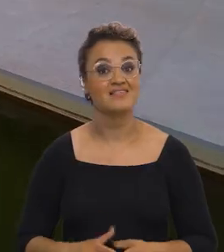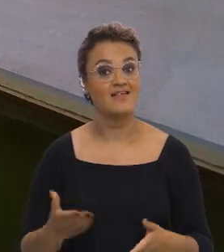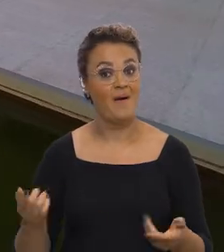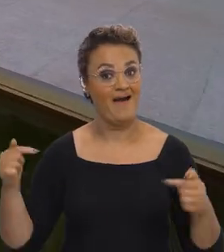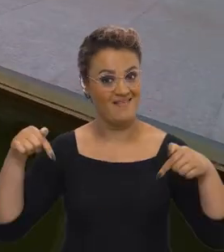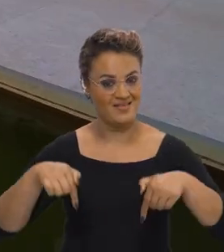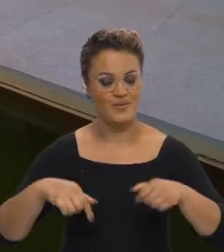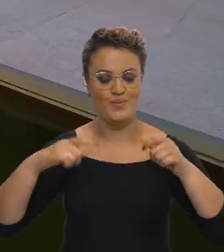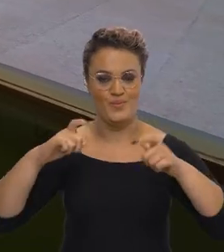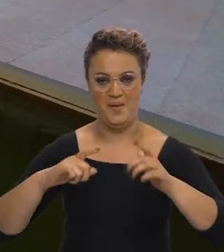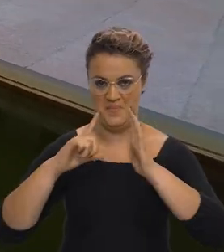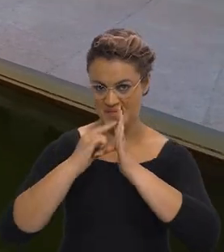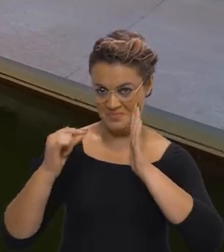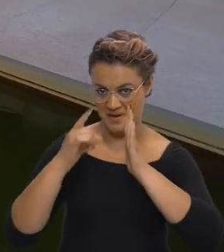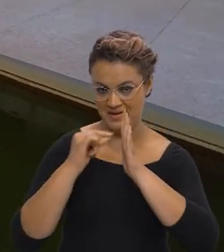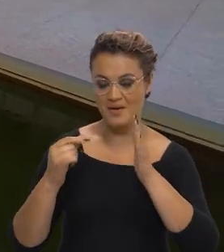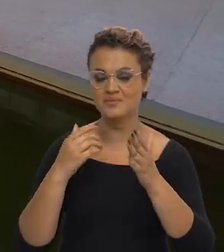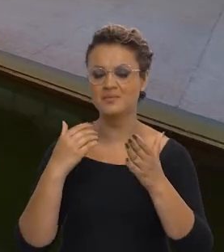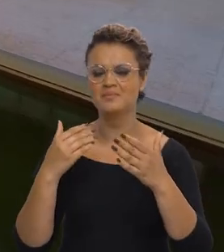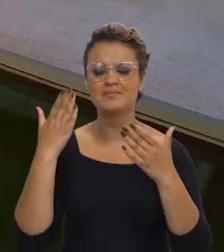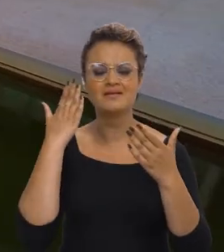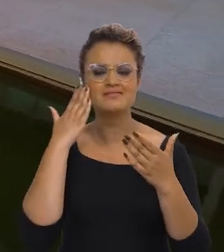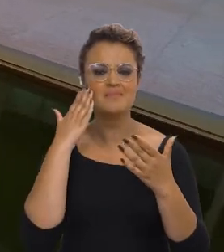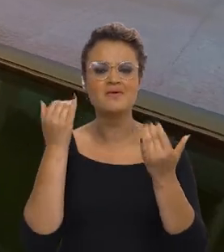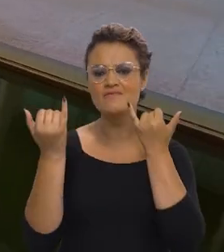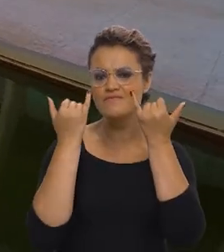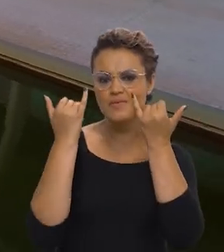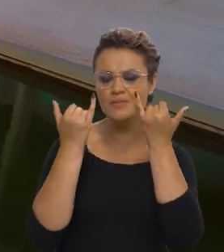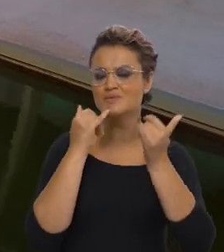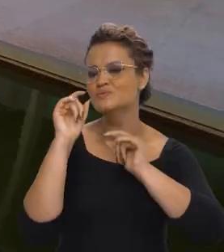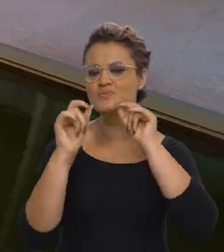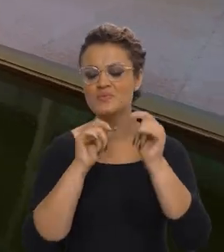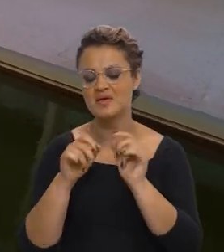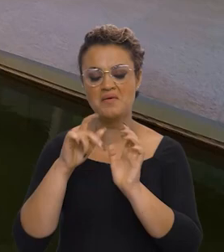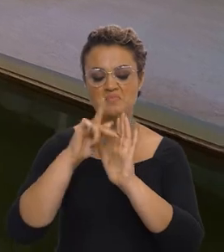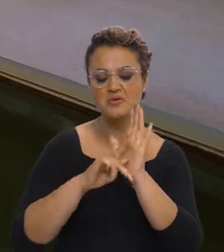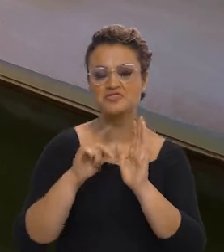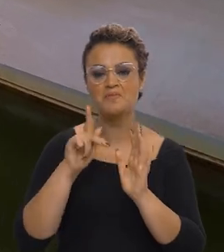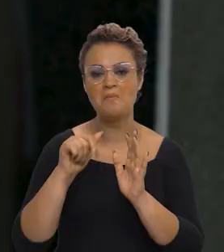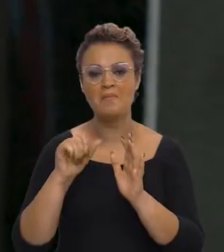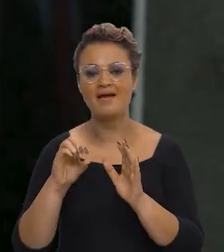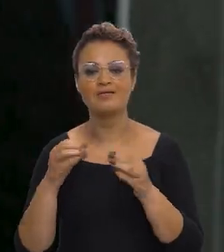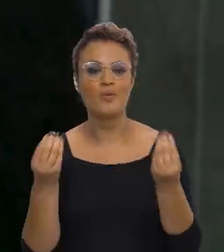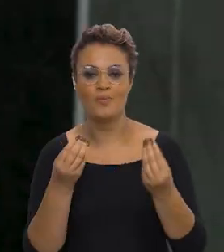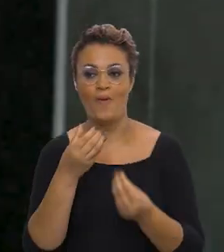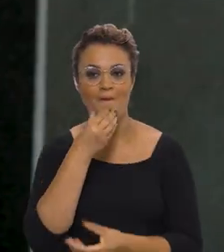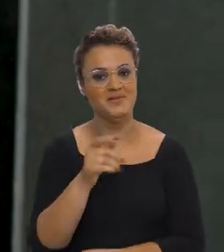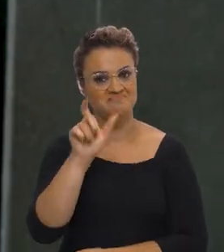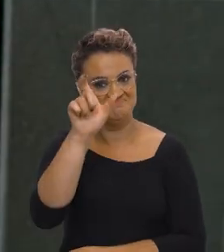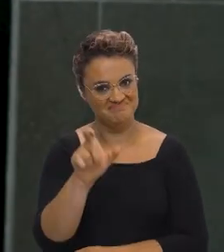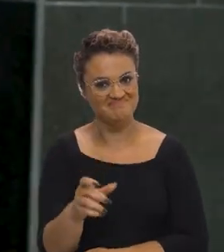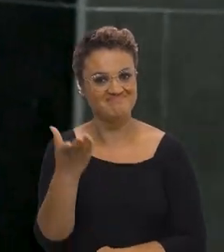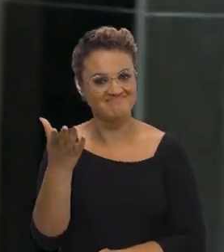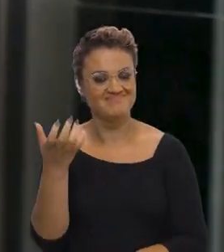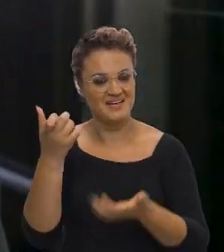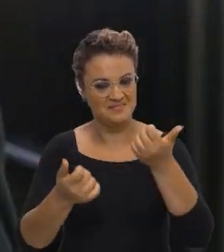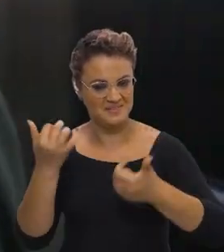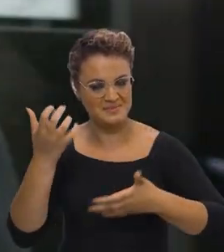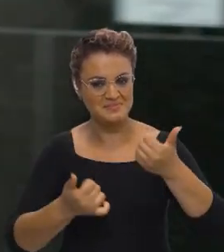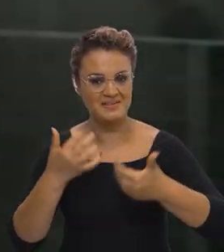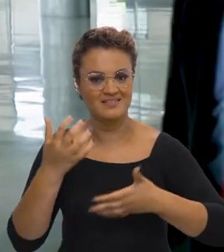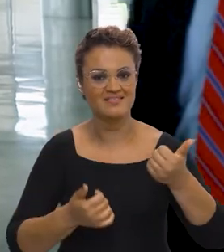E nós viemos até o Palácio do Planalto para saber todos os detalhes deste grande plano com o secretário especial de